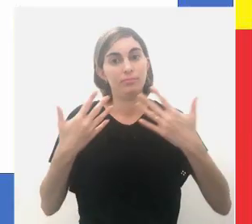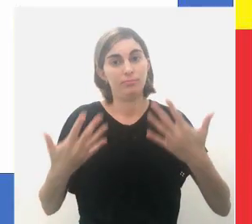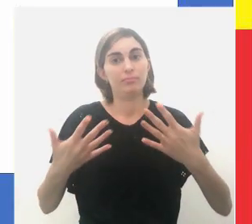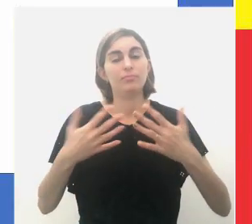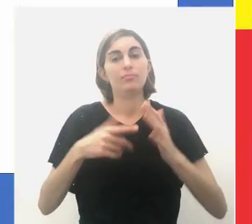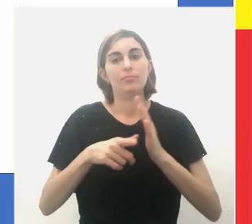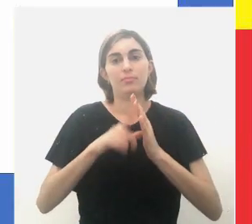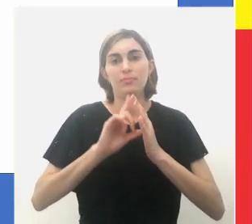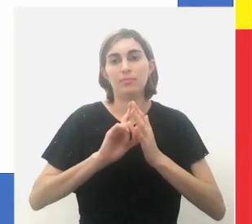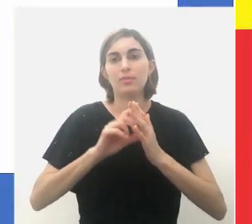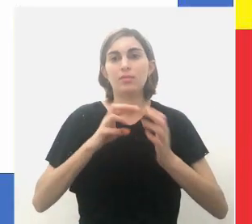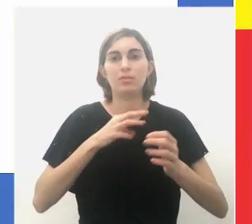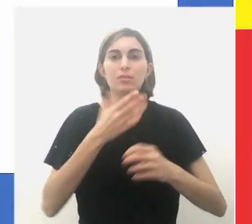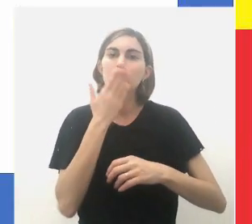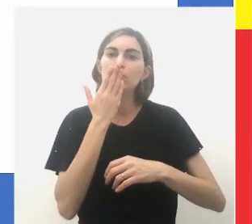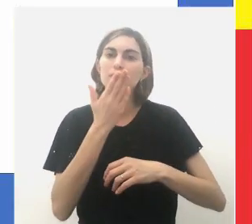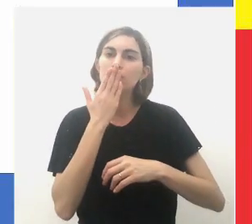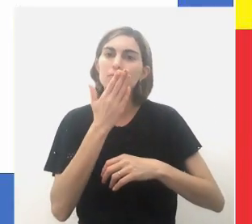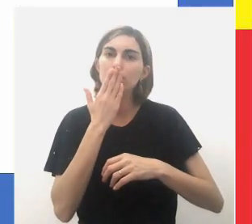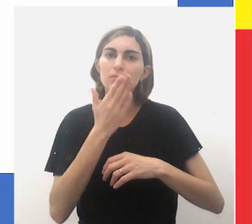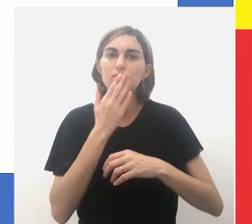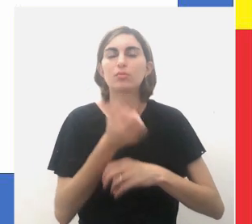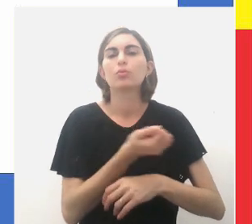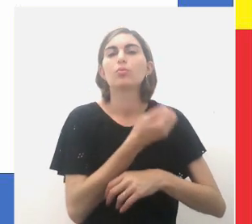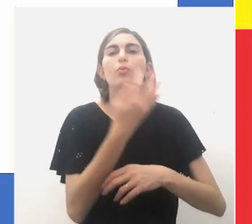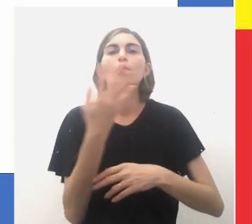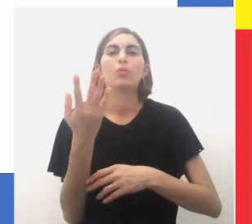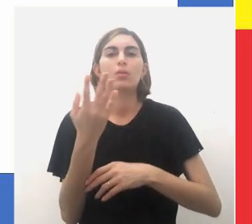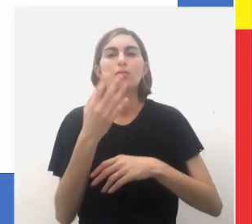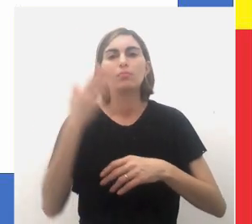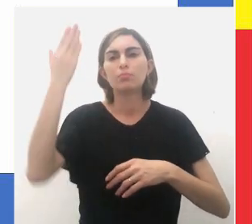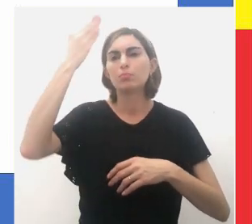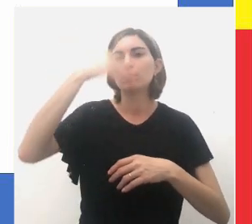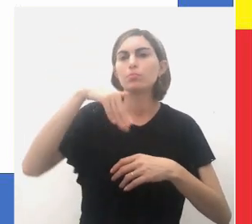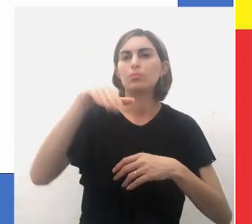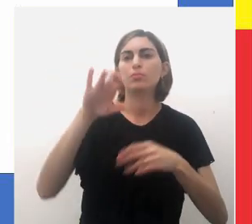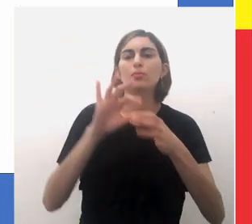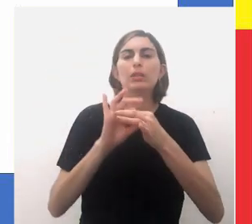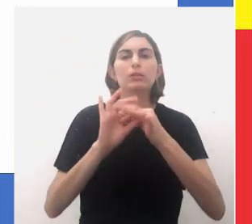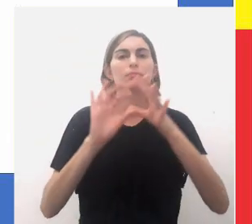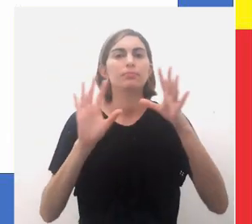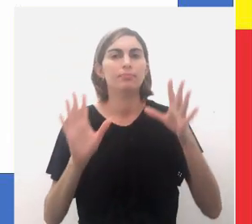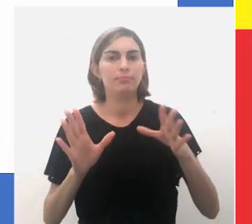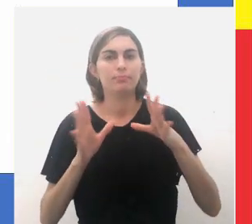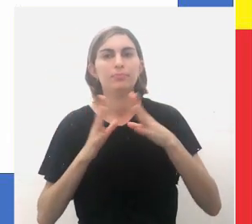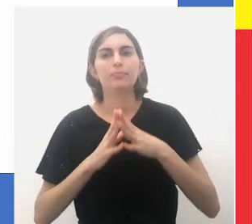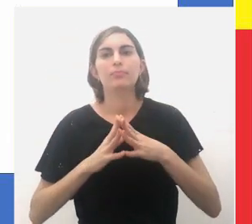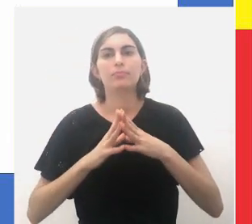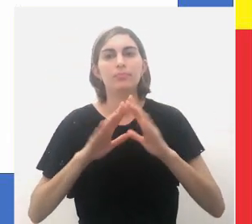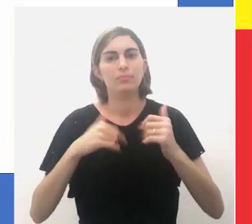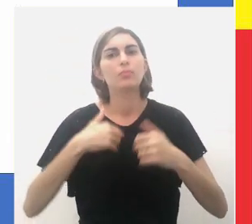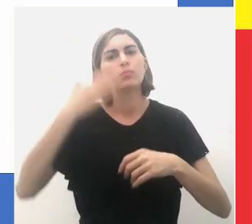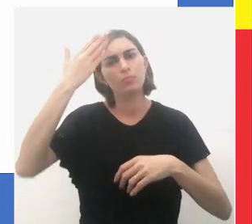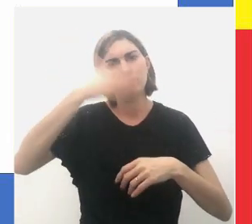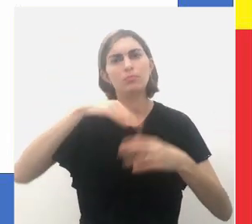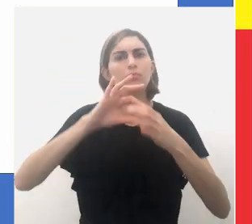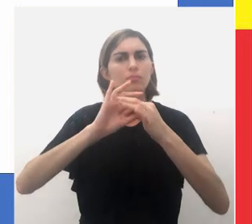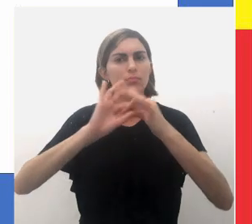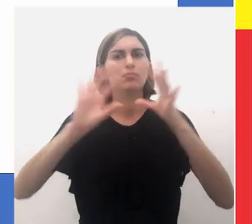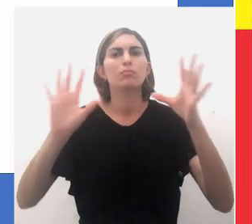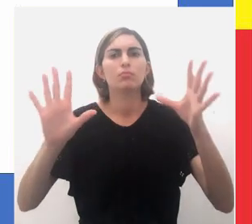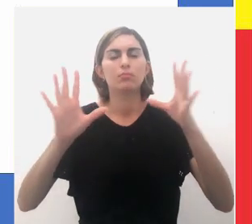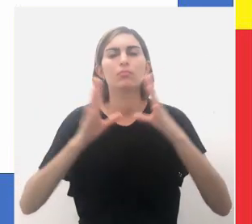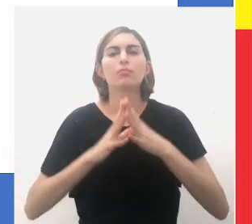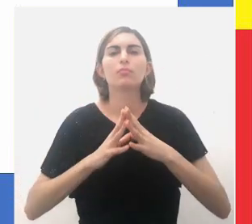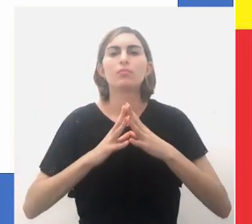No entanto, ante-membros dos índios, aos quais se prometia liberdade, então, prometia